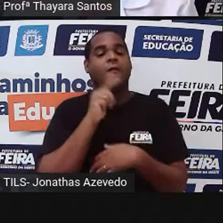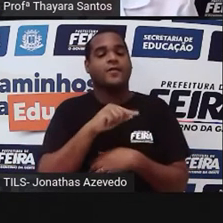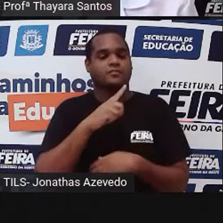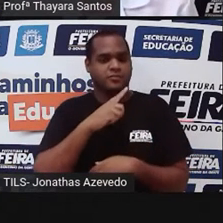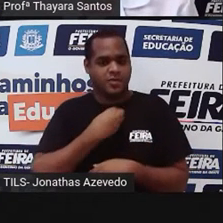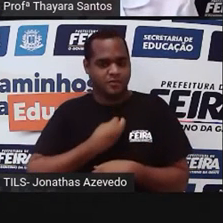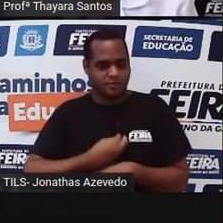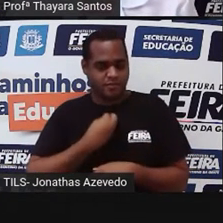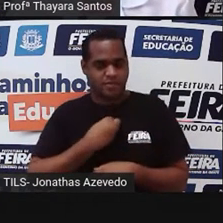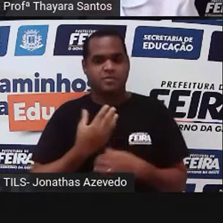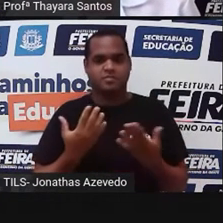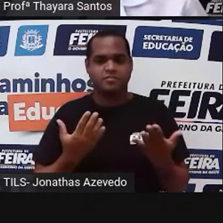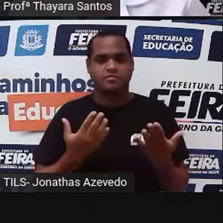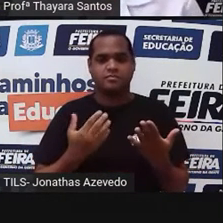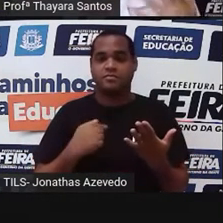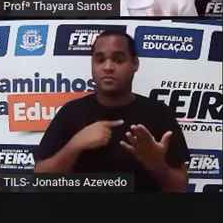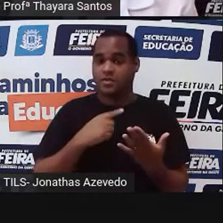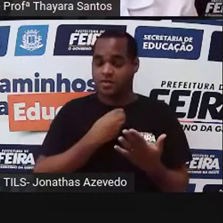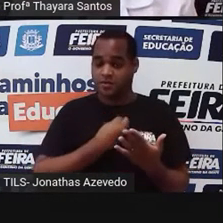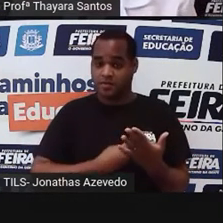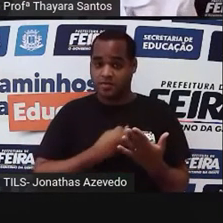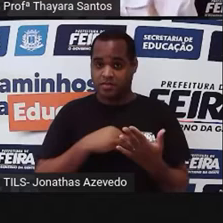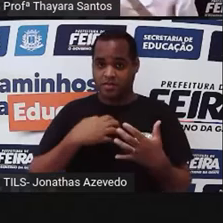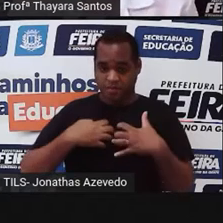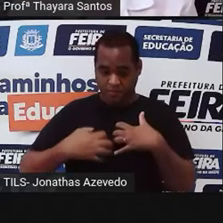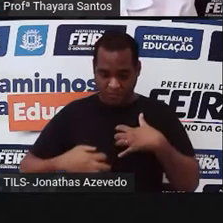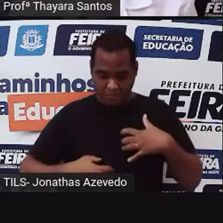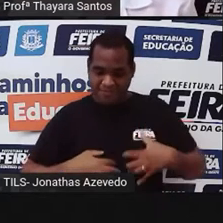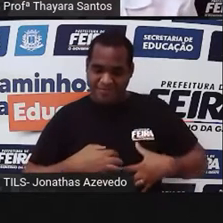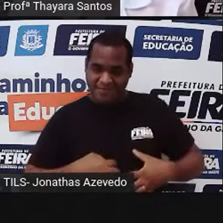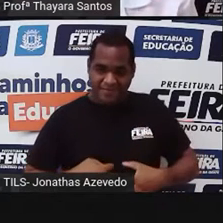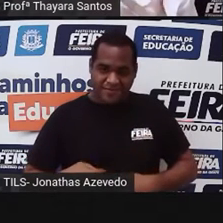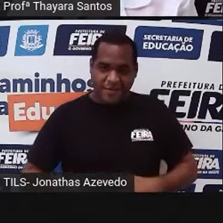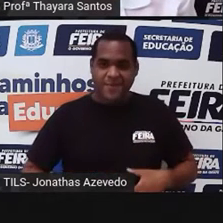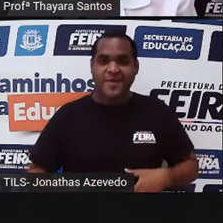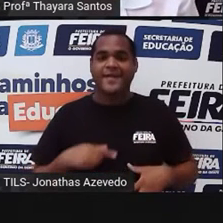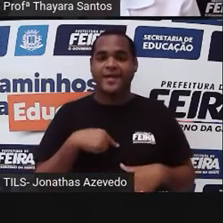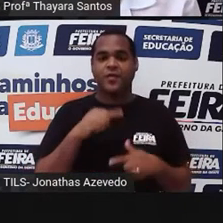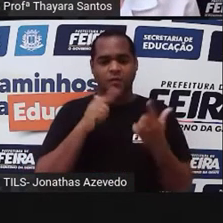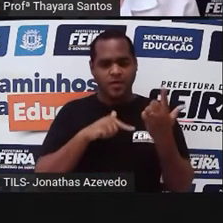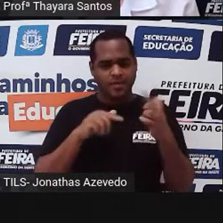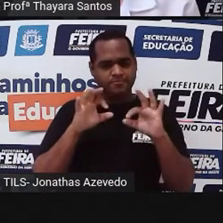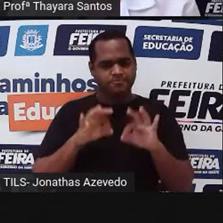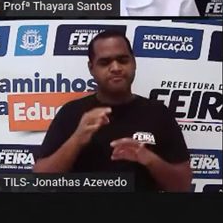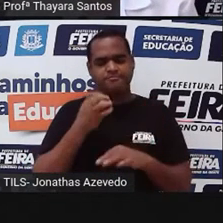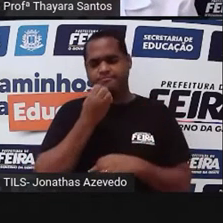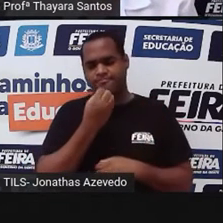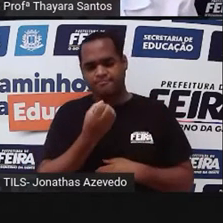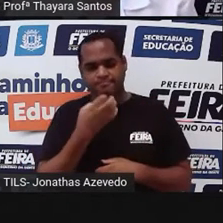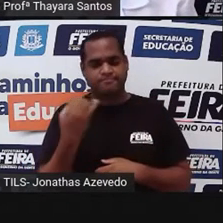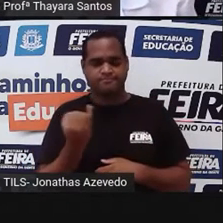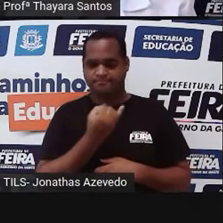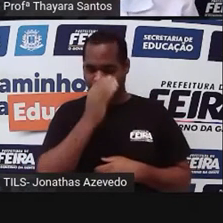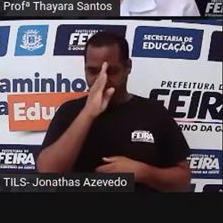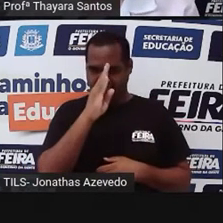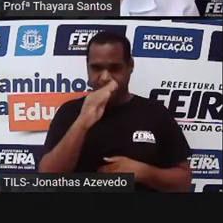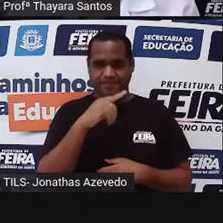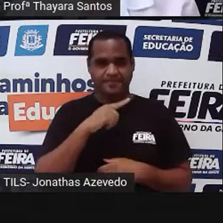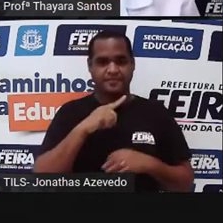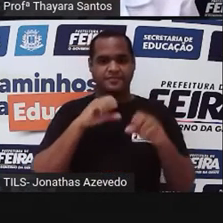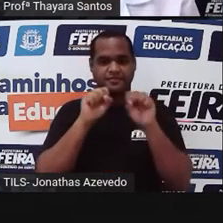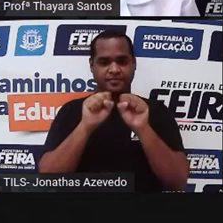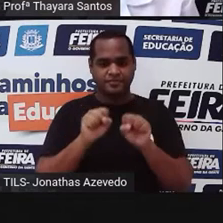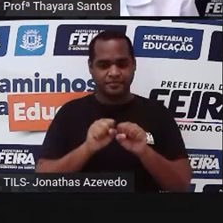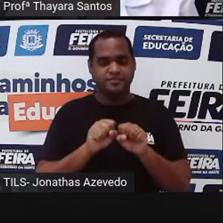função. Então quando eu tenho vários órgãos trabalhando juntos para executar uma função específica, a gente tem um sistema.